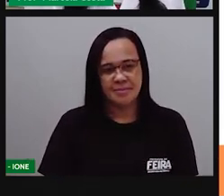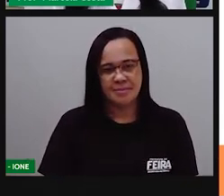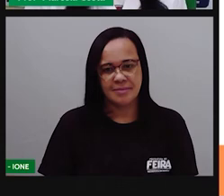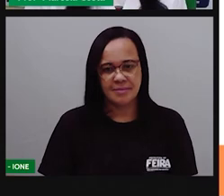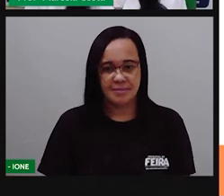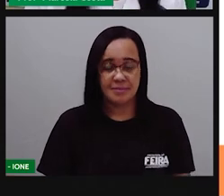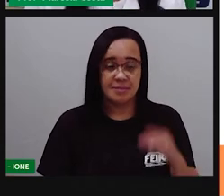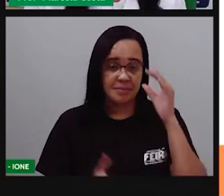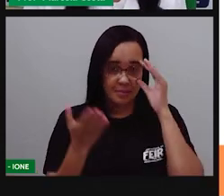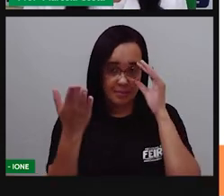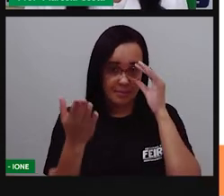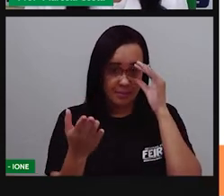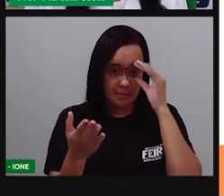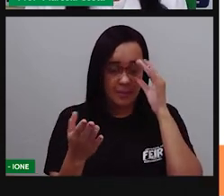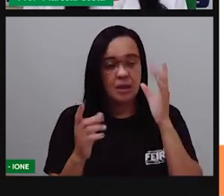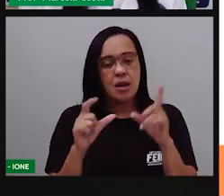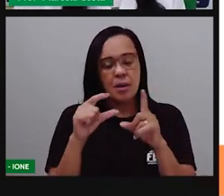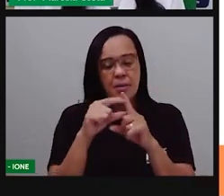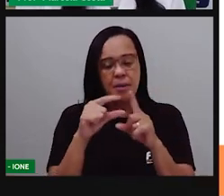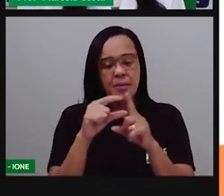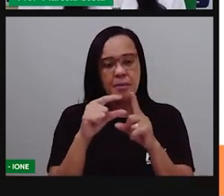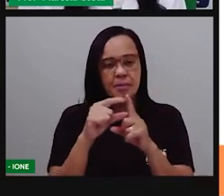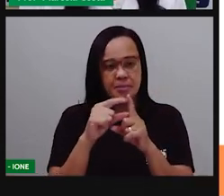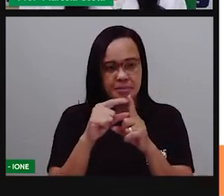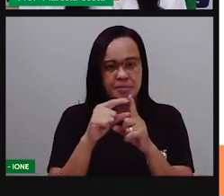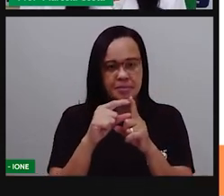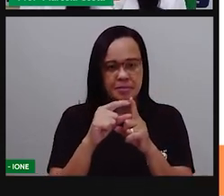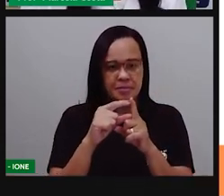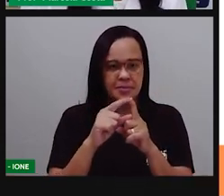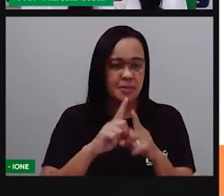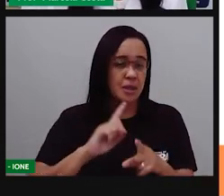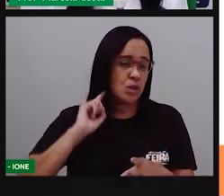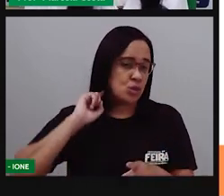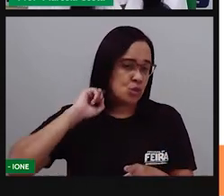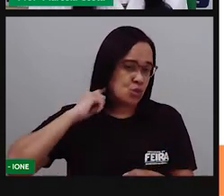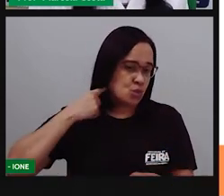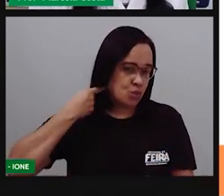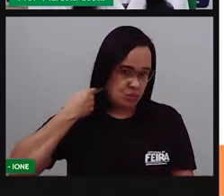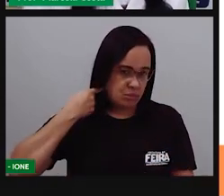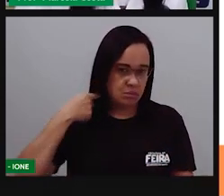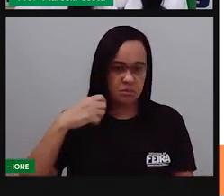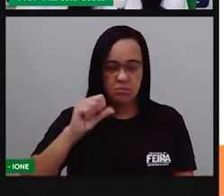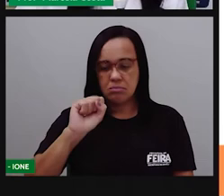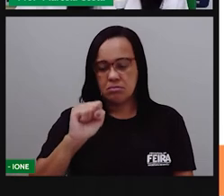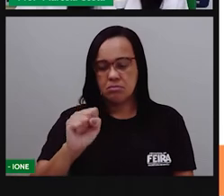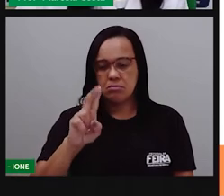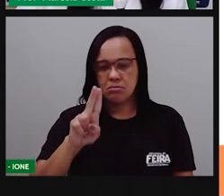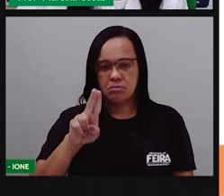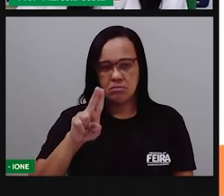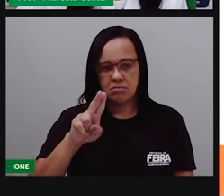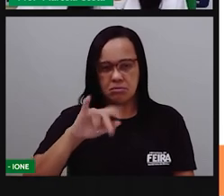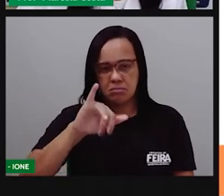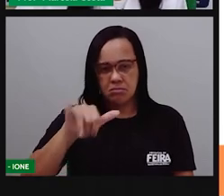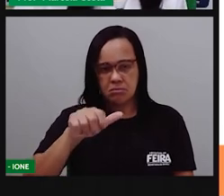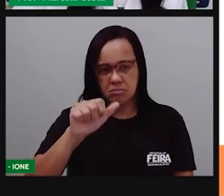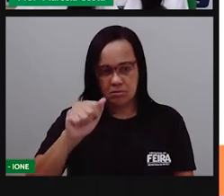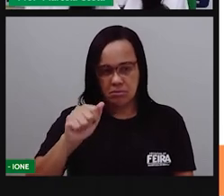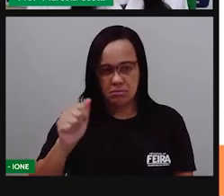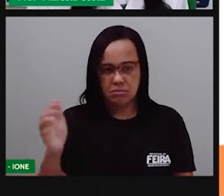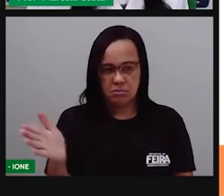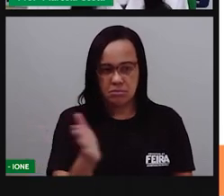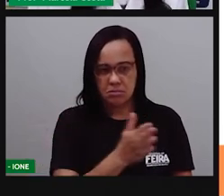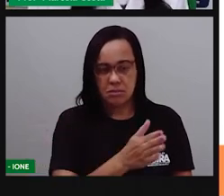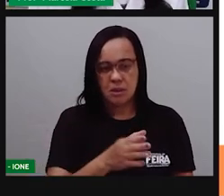Então, vou ter aí a palavra suja, sujo.